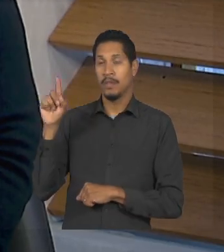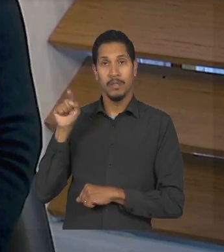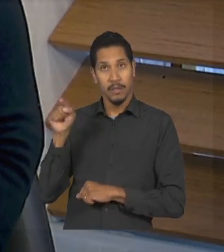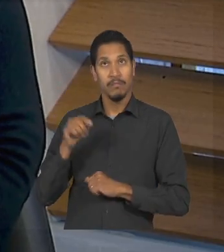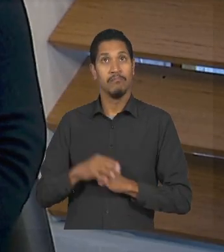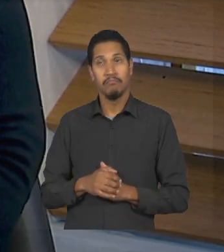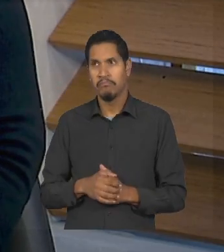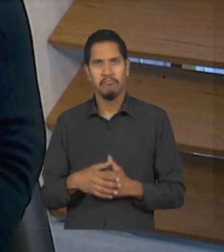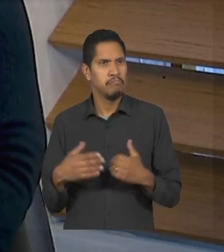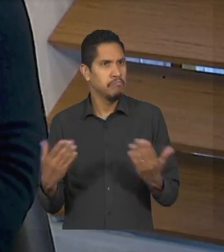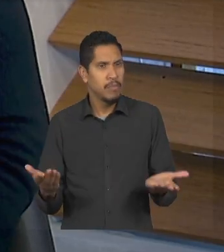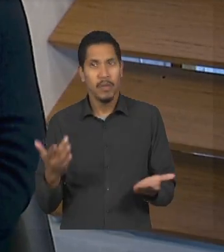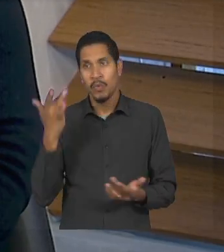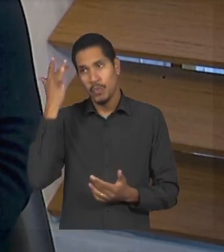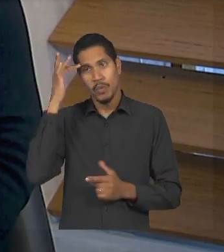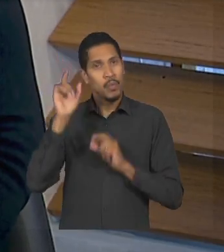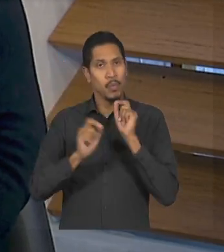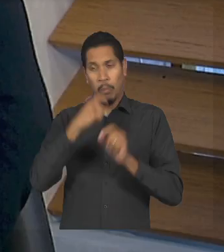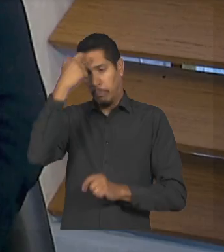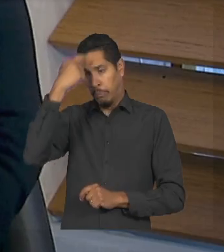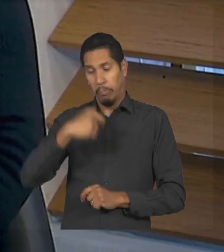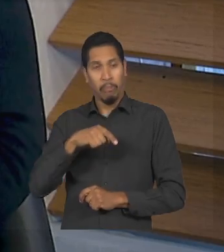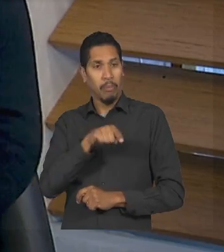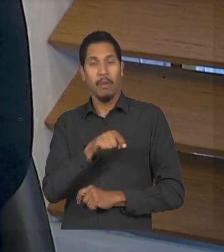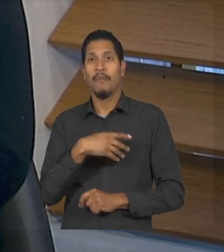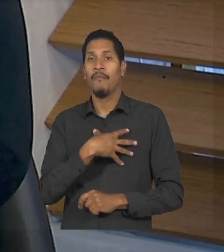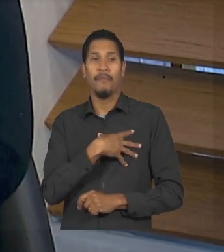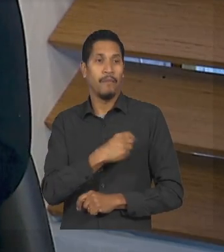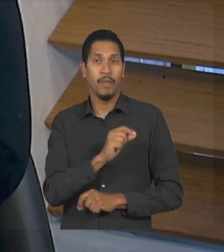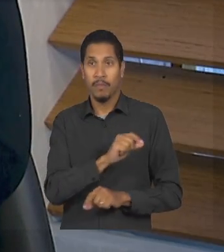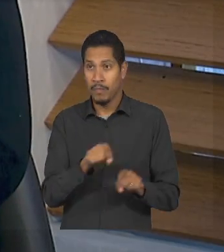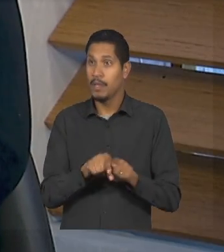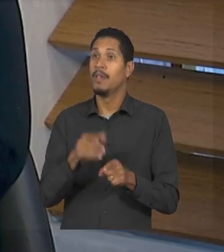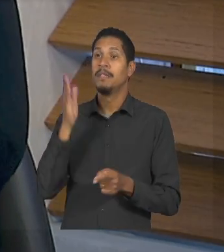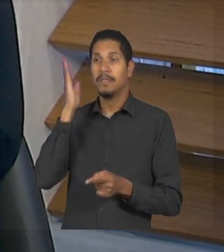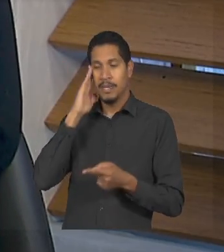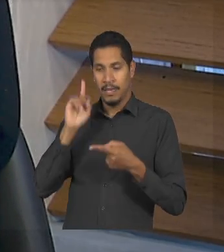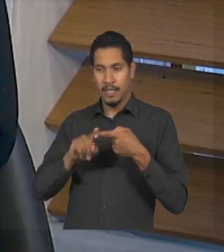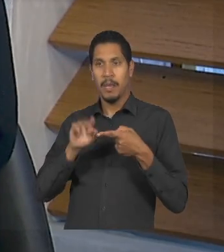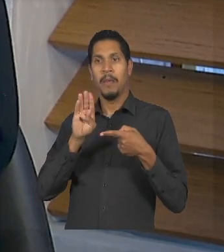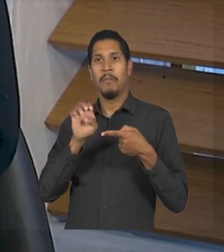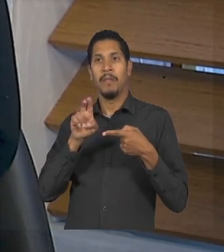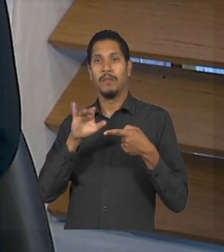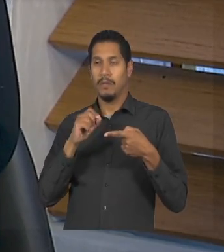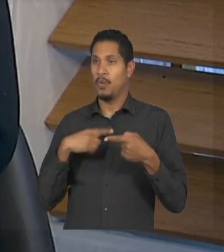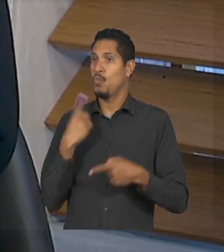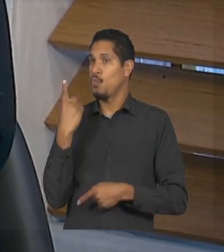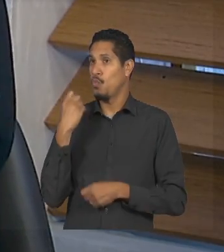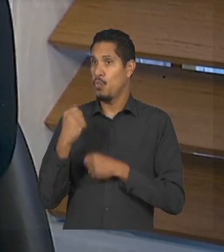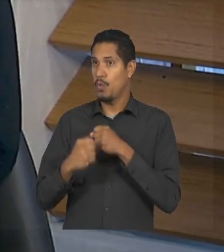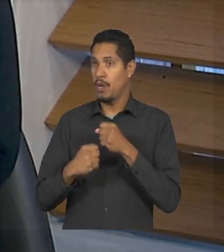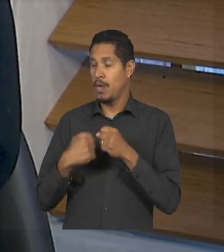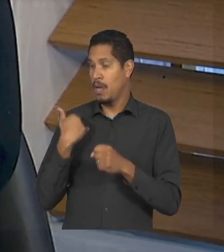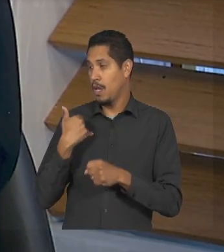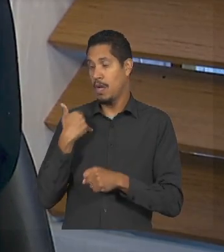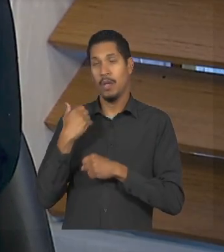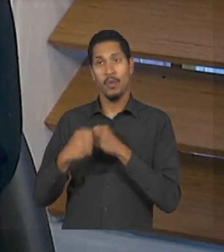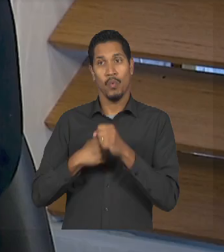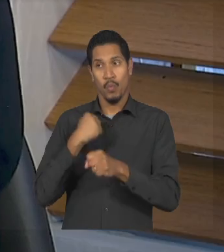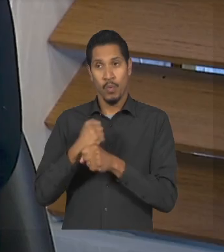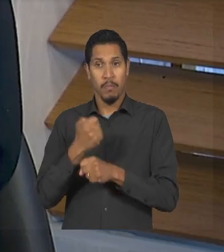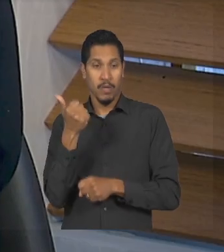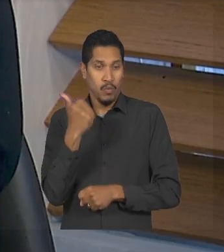e disse olha eu não sei nada sobre o meu filho eu sei tudo sobre o Benício que tem um ano a mais e nada sobre o